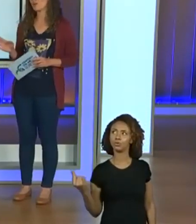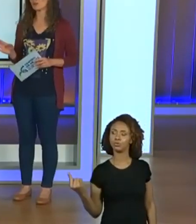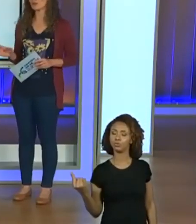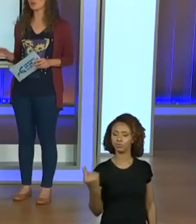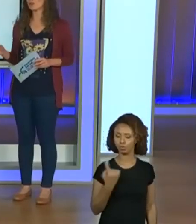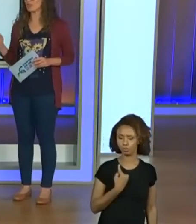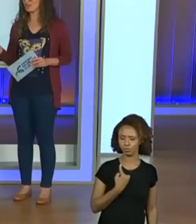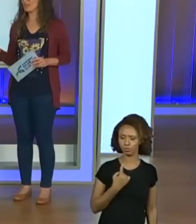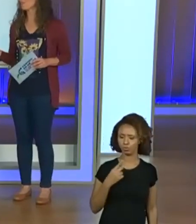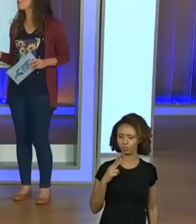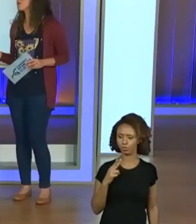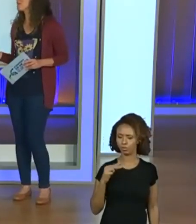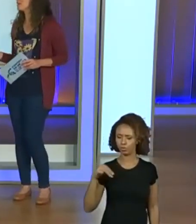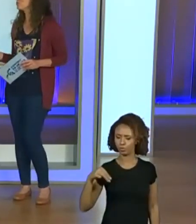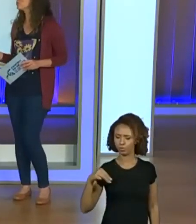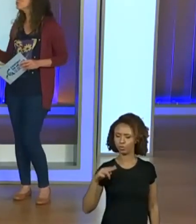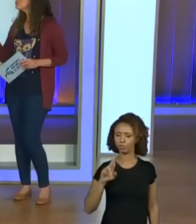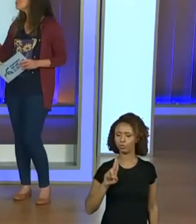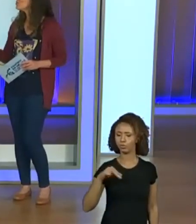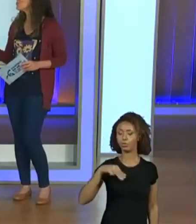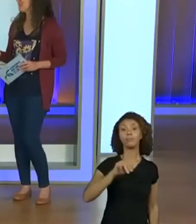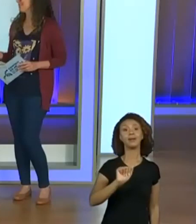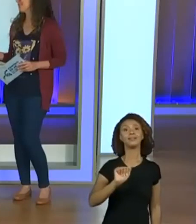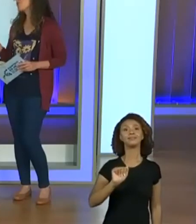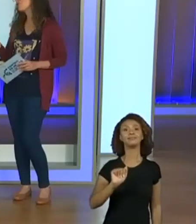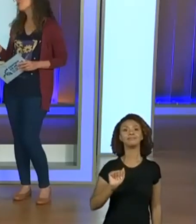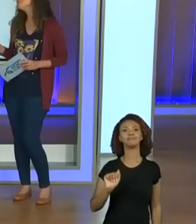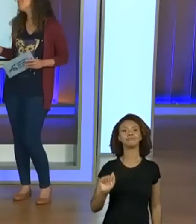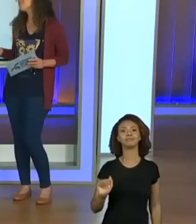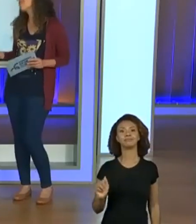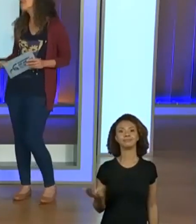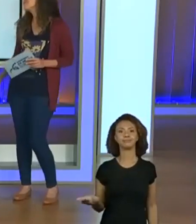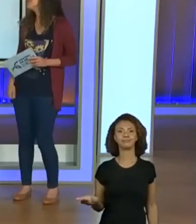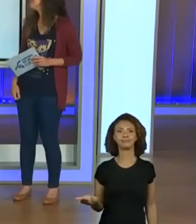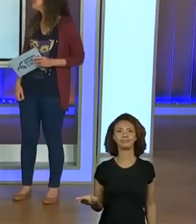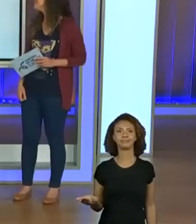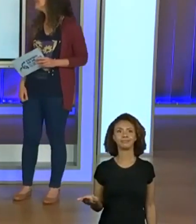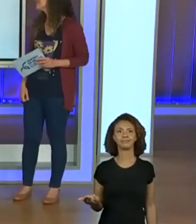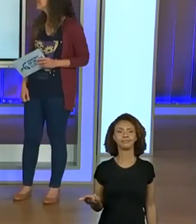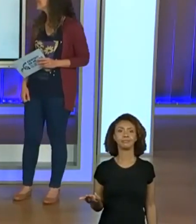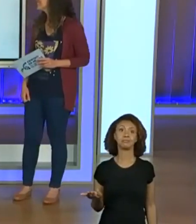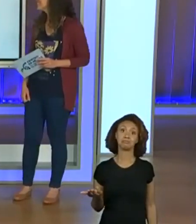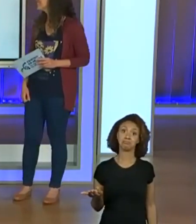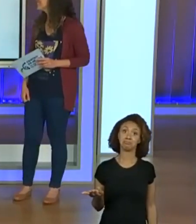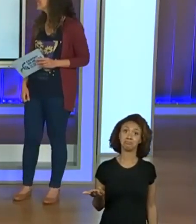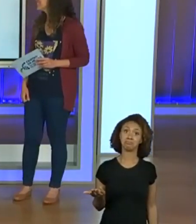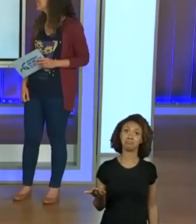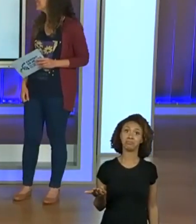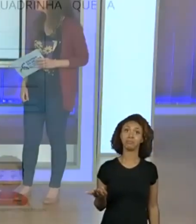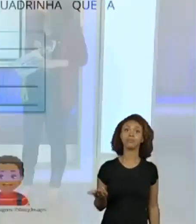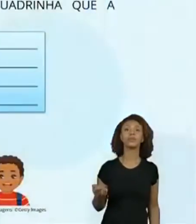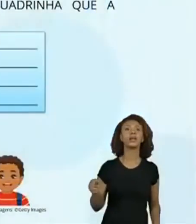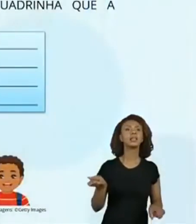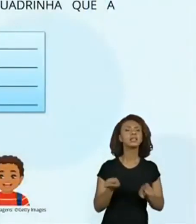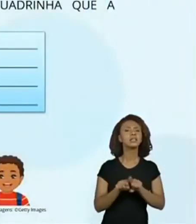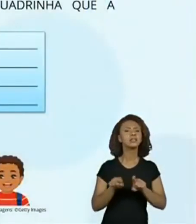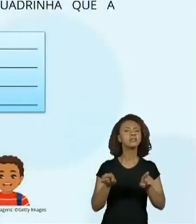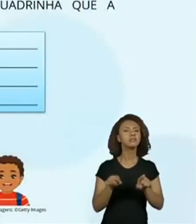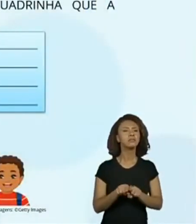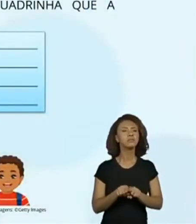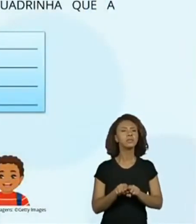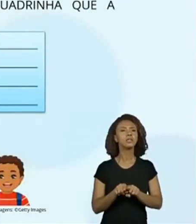de uma letra. O som do U já está no alfabeto. Uma. U. É U. E outra, quando eu começo a usar